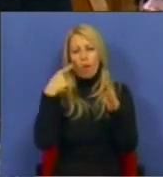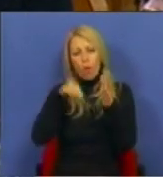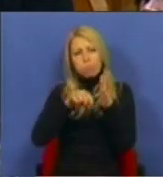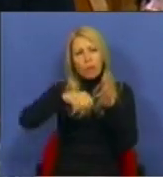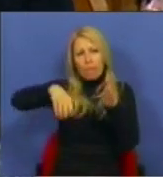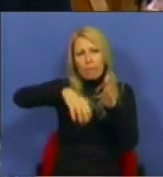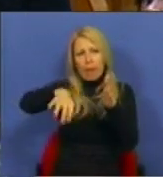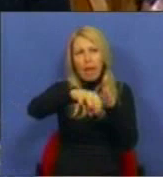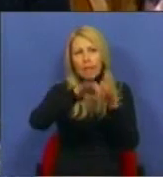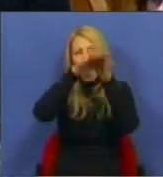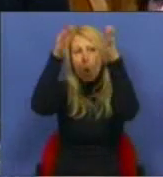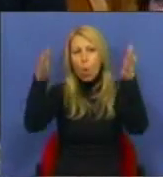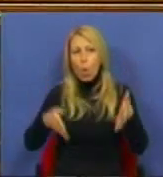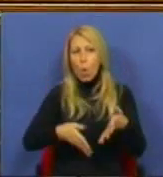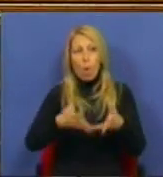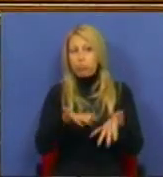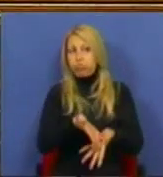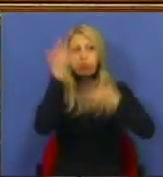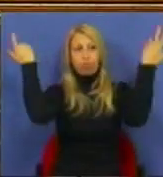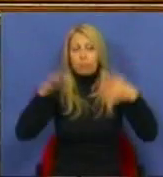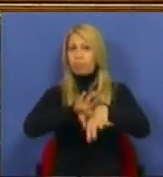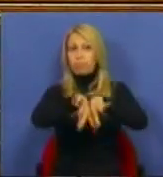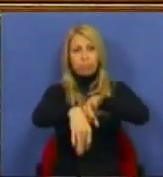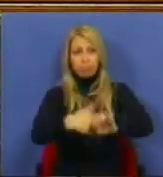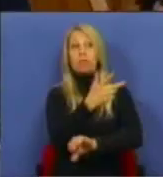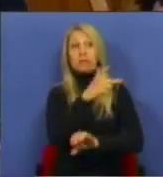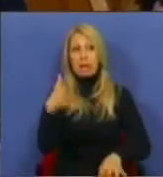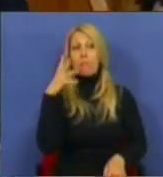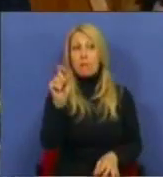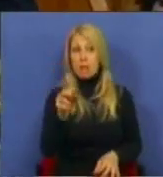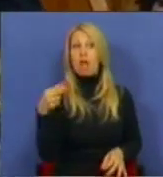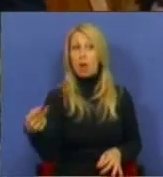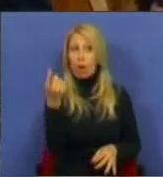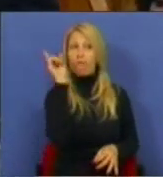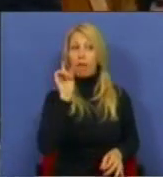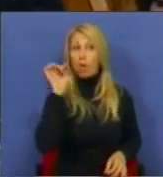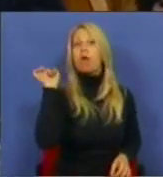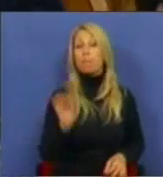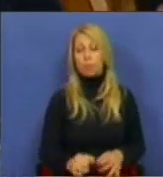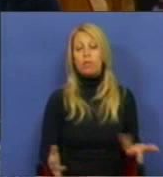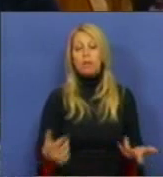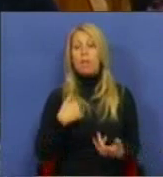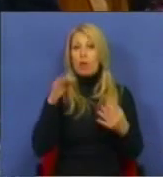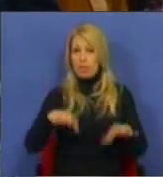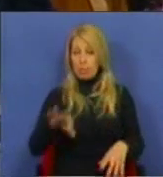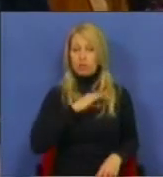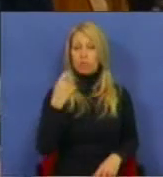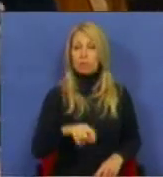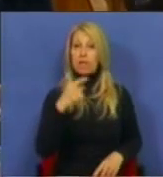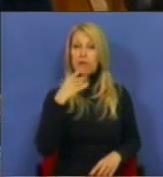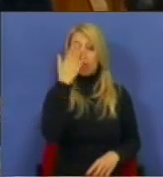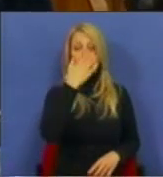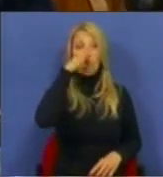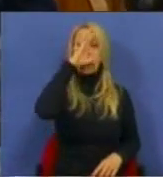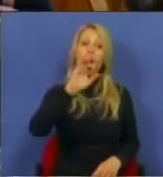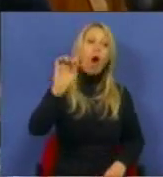facilmente os 100 mil euros. Vou concluir, Sr. Presidente, para dizer que se o Governo não agir em conformidade, assumindo o